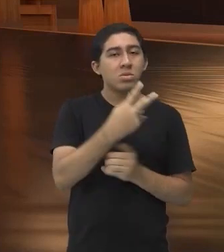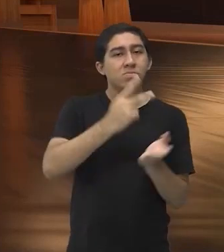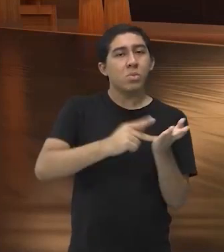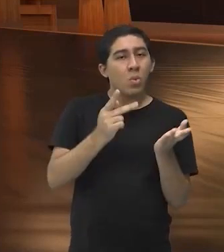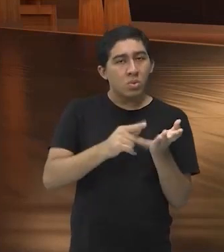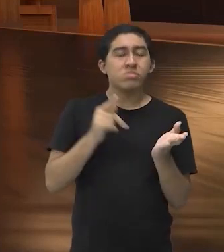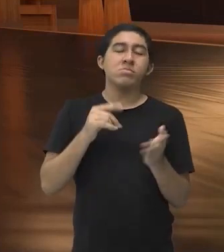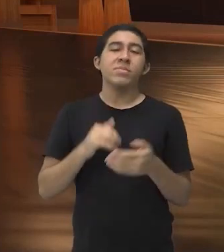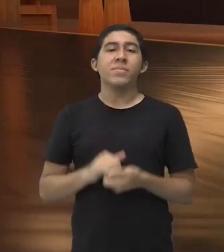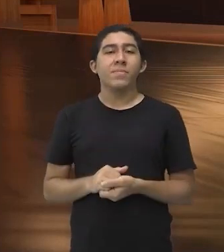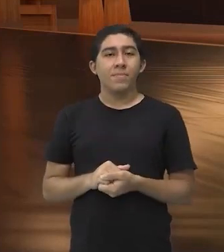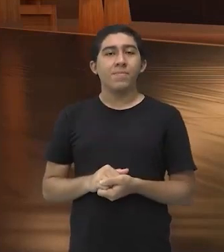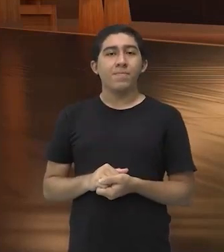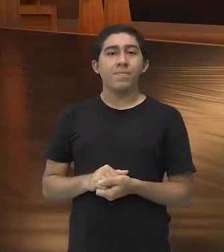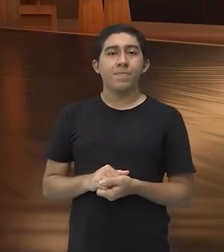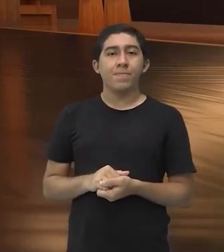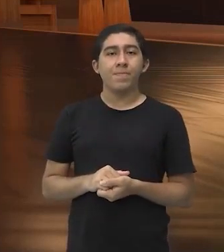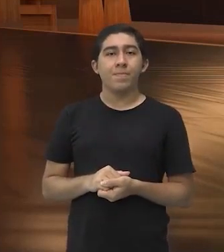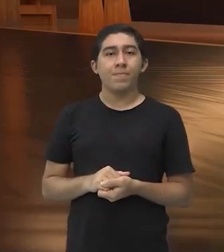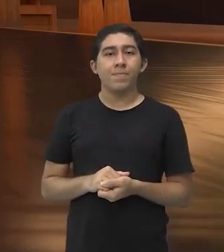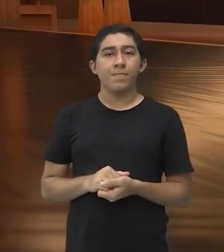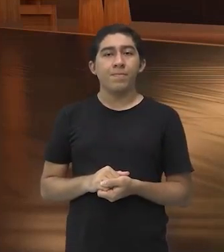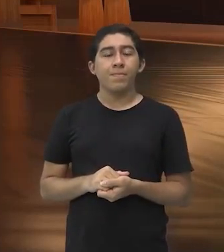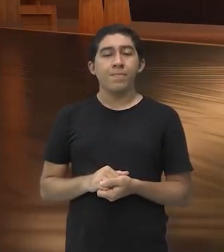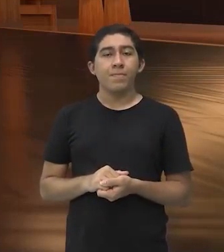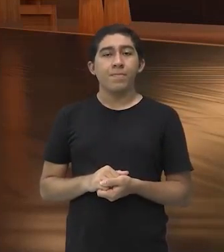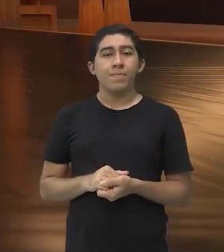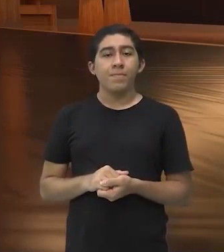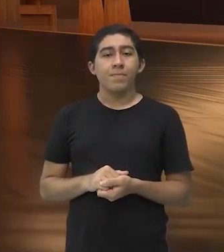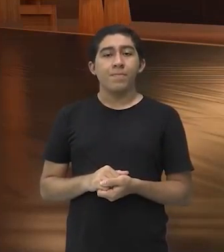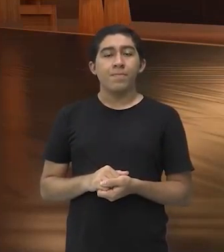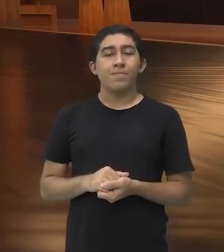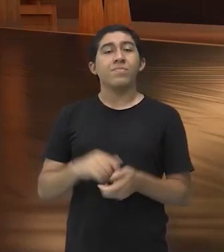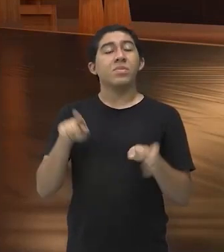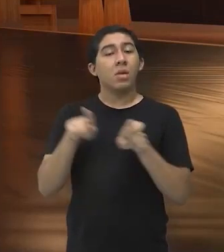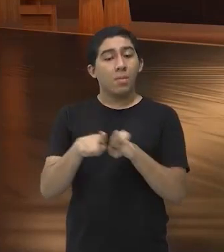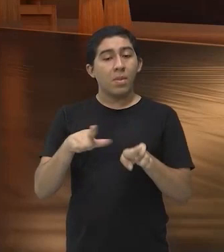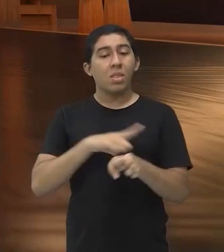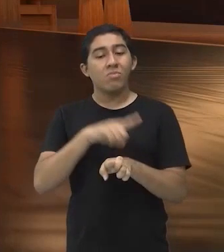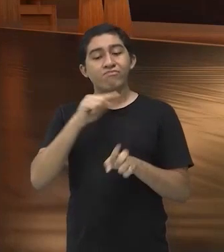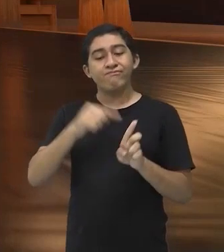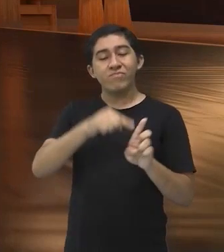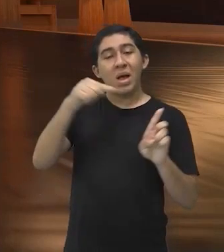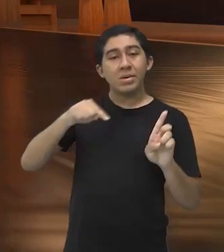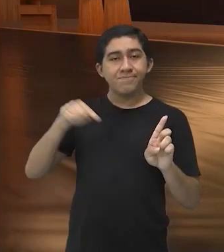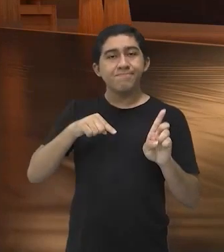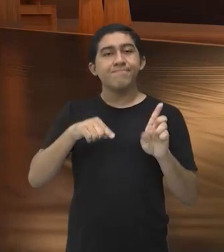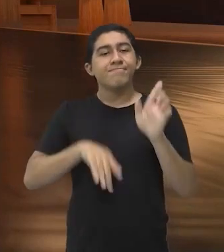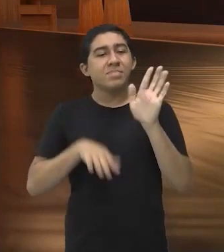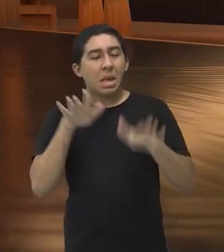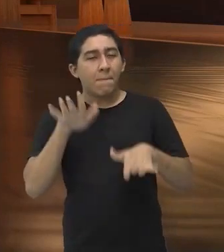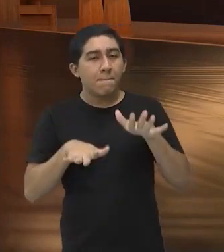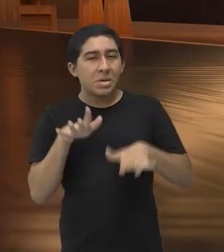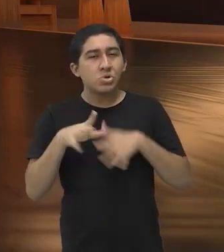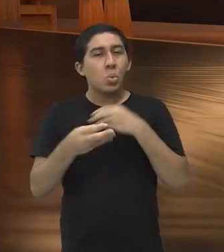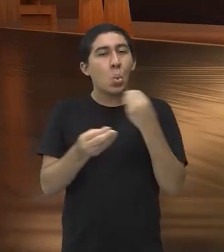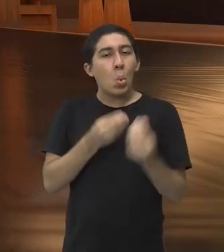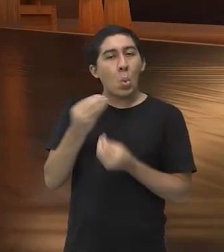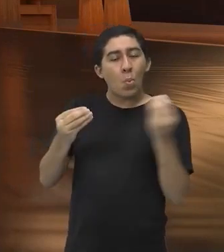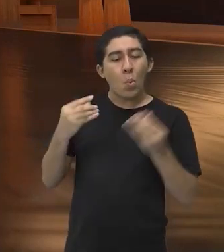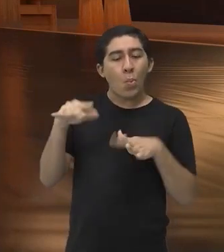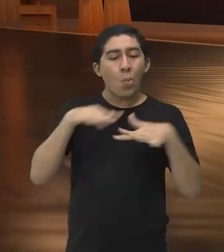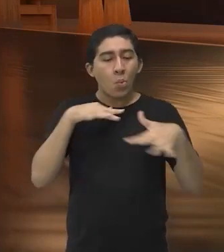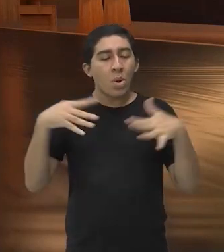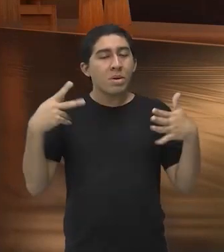golpe ali vale, né? O que os golpes valem, né? O que são marcados. E aí, elas vão variar de acordo com a falta cometida